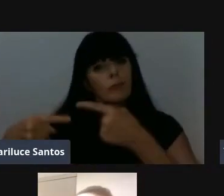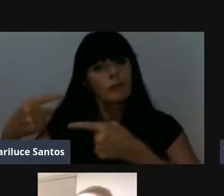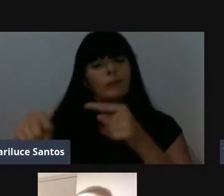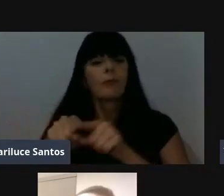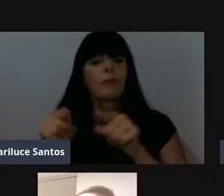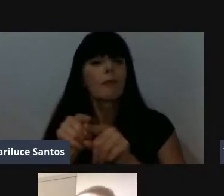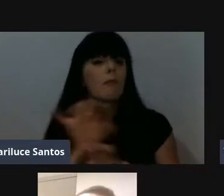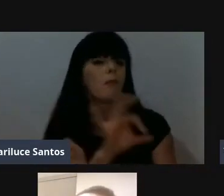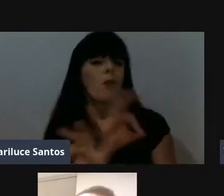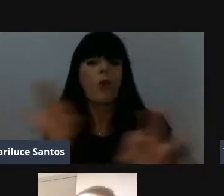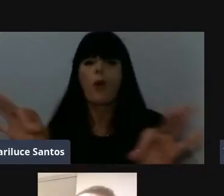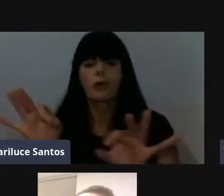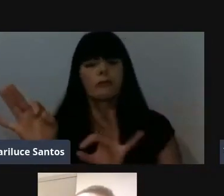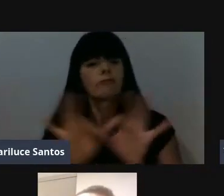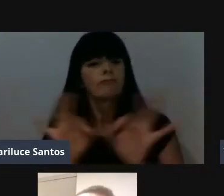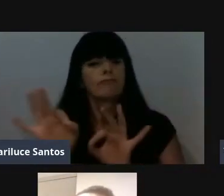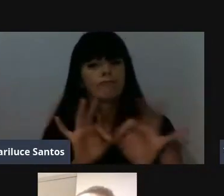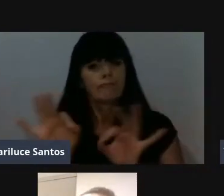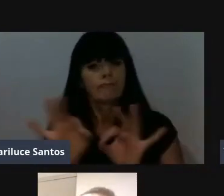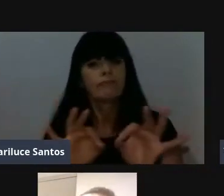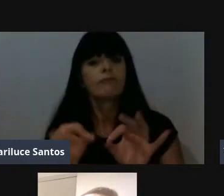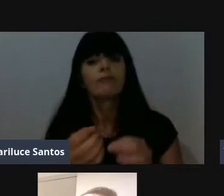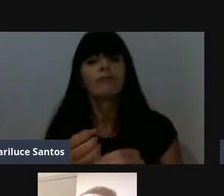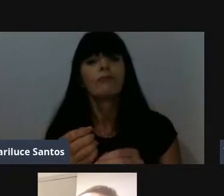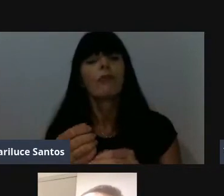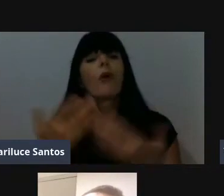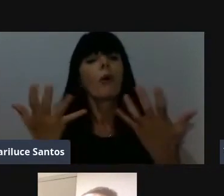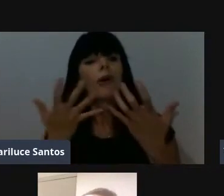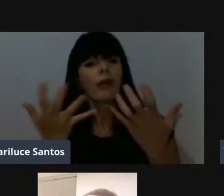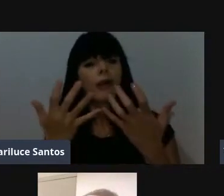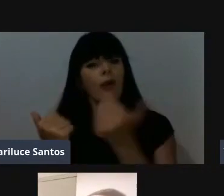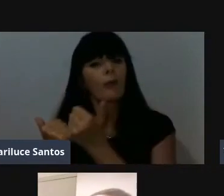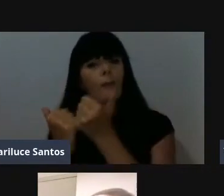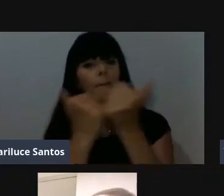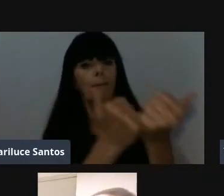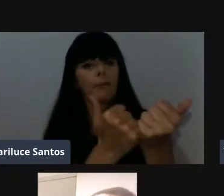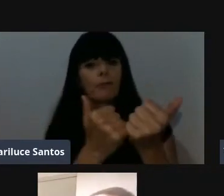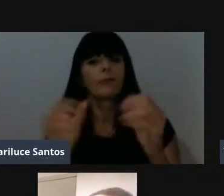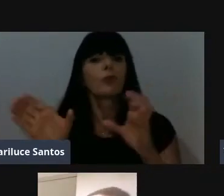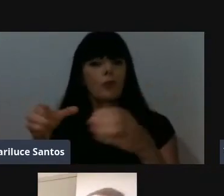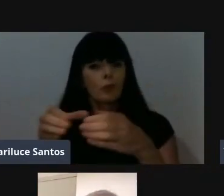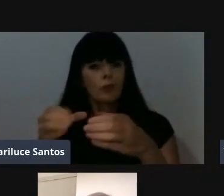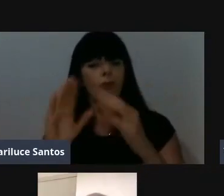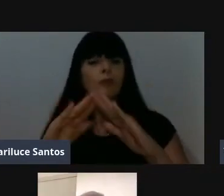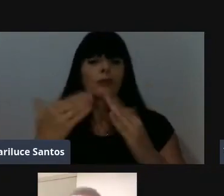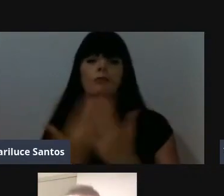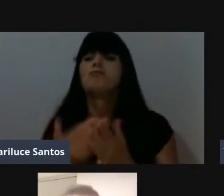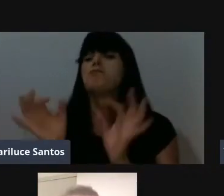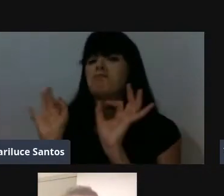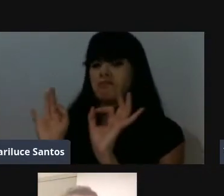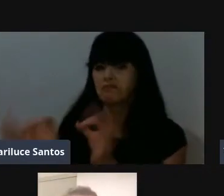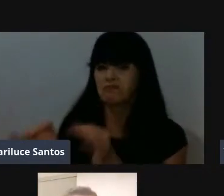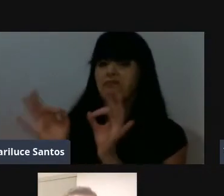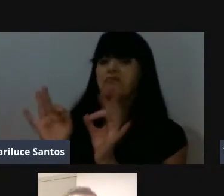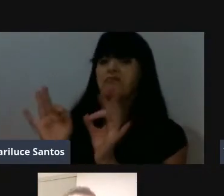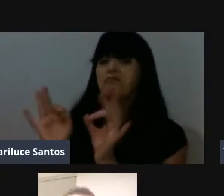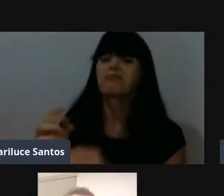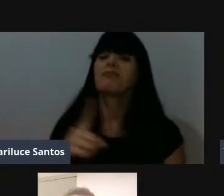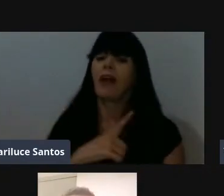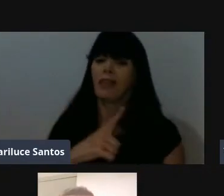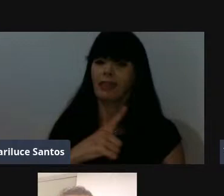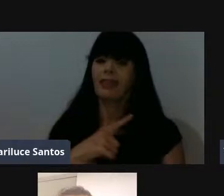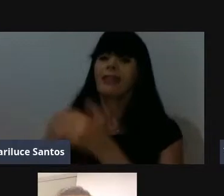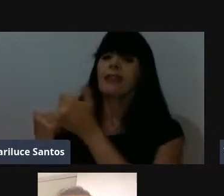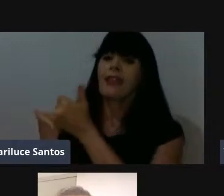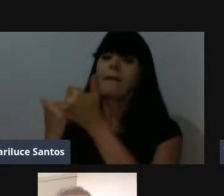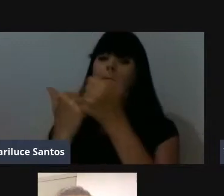bacana, e que, vou contar aí com o apoio aí da comunidade escolar. Com certeza, você terá todo o apoio,